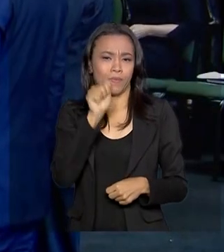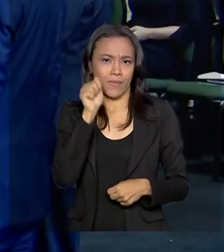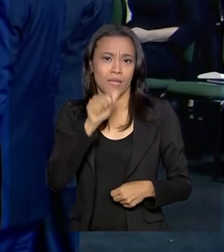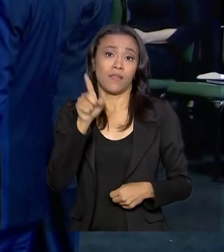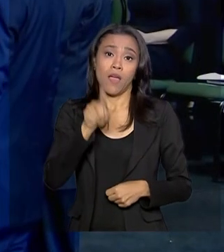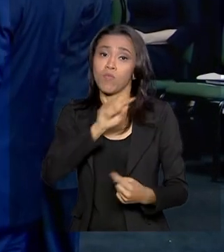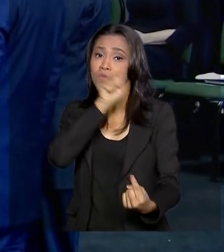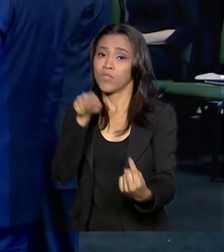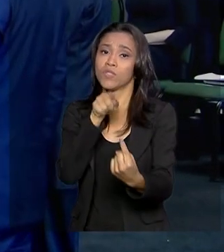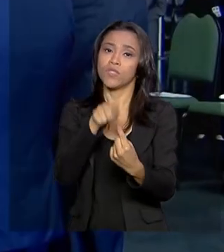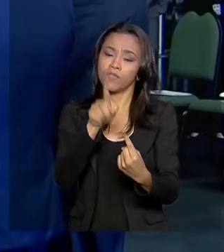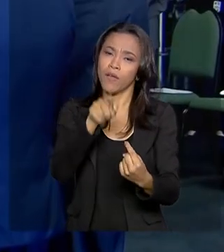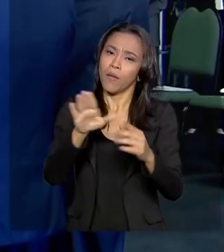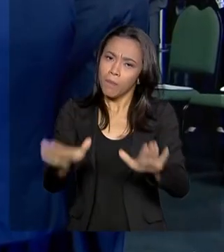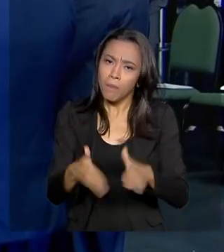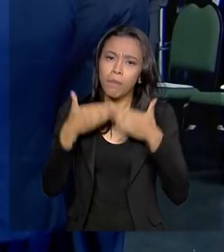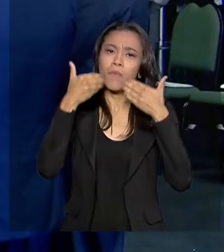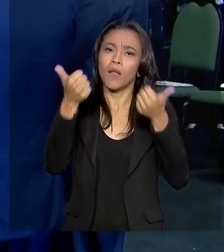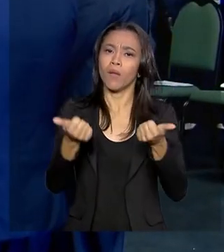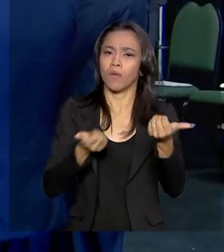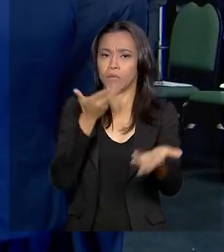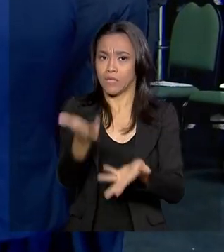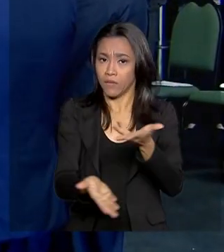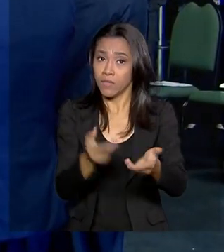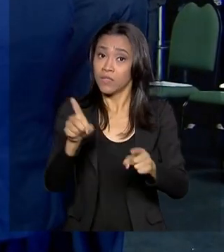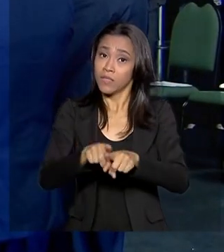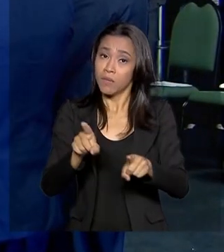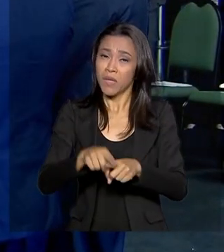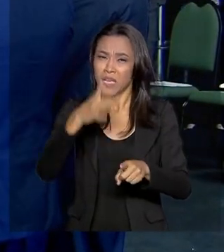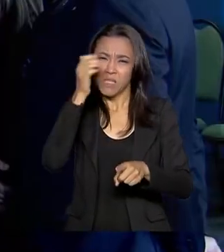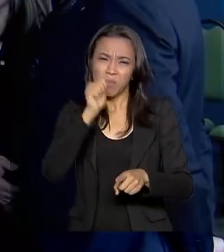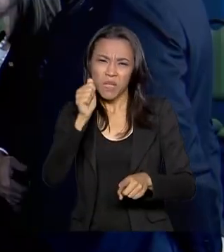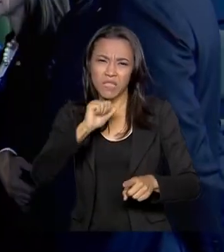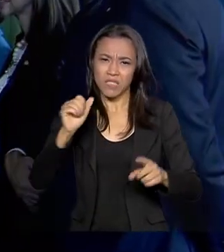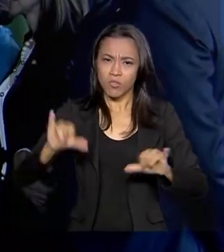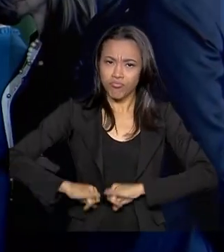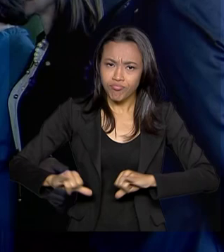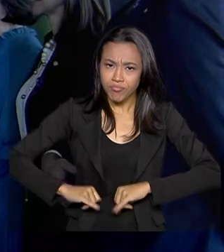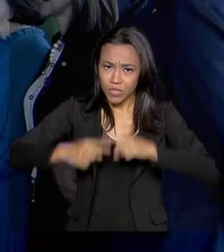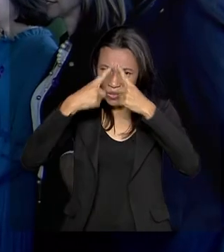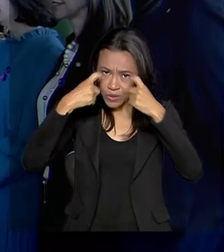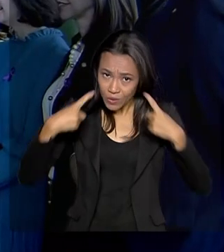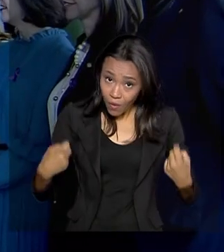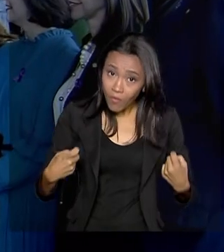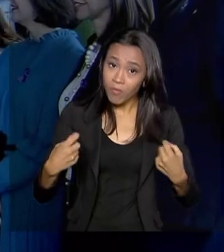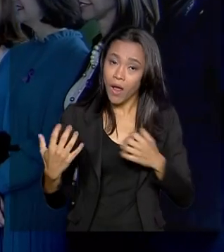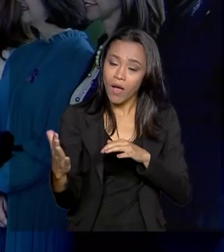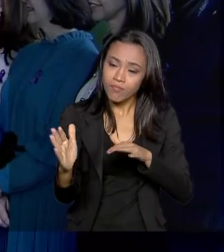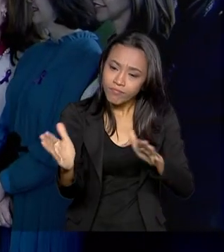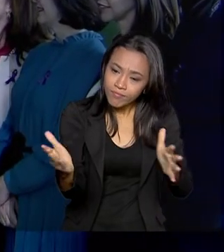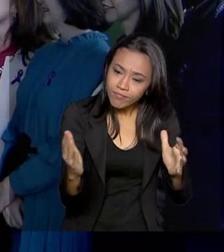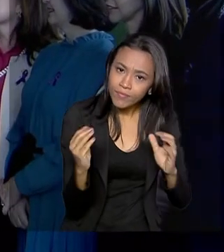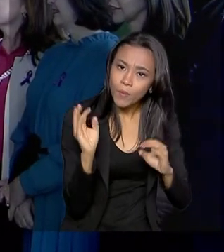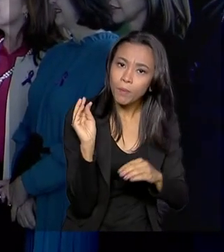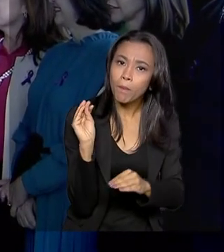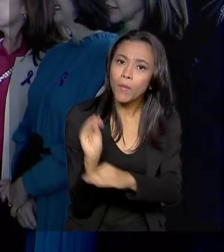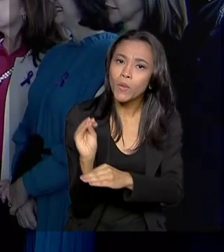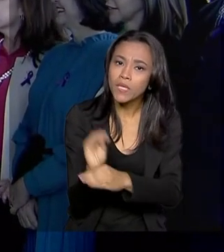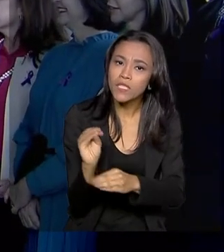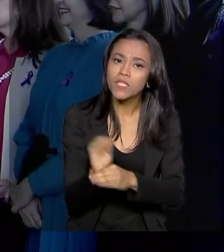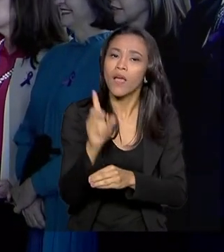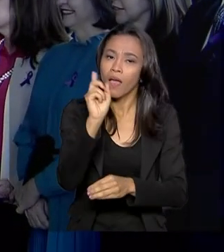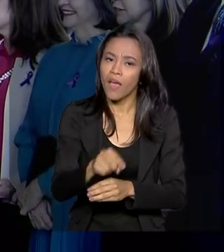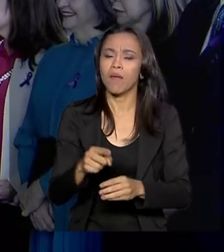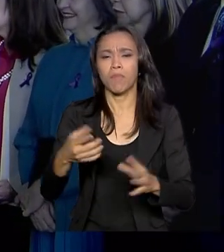prevê melhorar a prestação de serviços e o acolhimento às brasileiras em situação de risco. A medida quer fortalecer a aplicação das